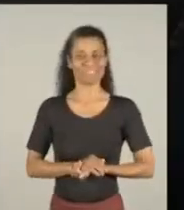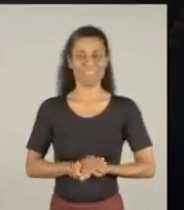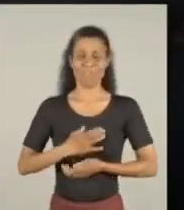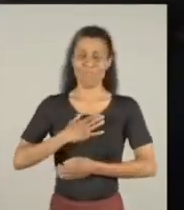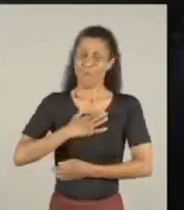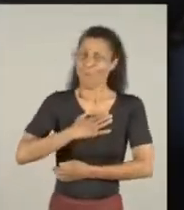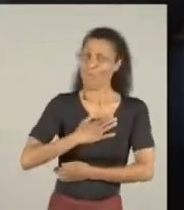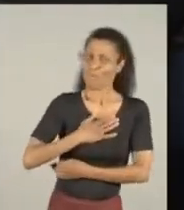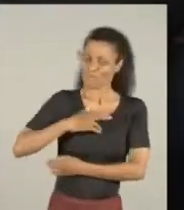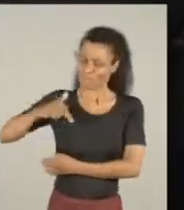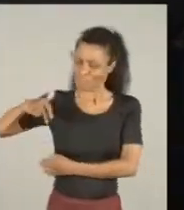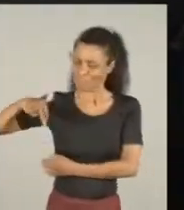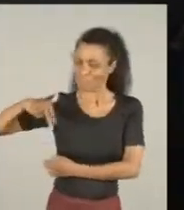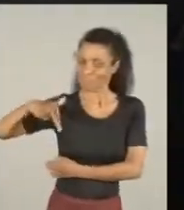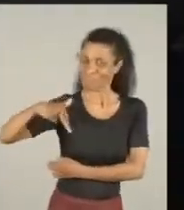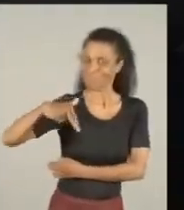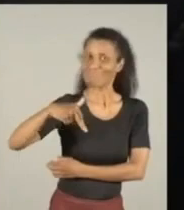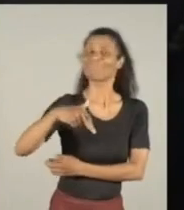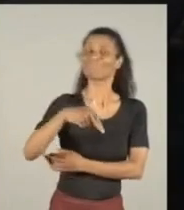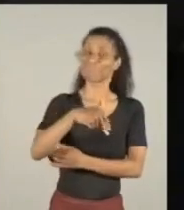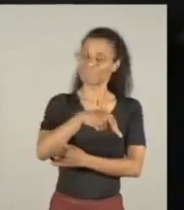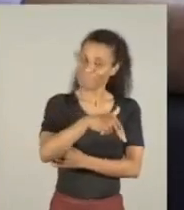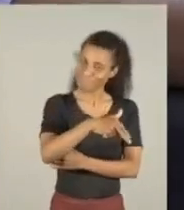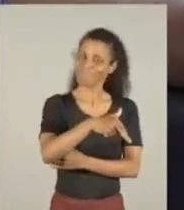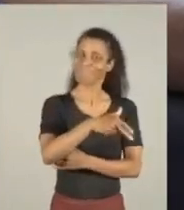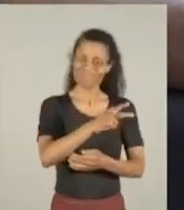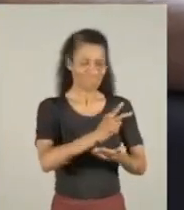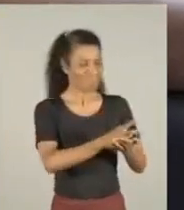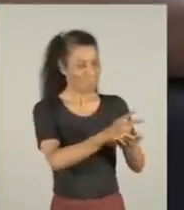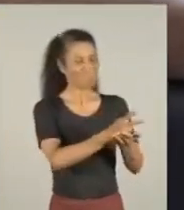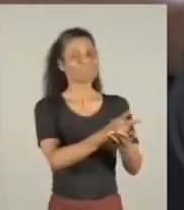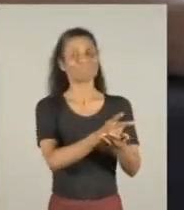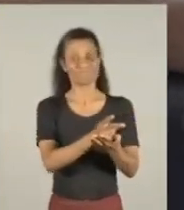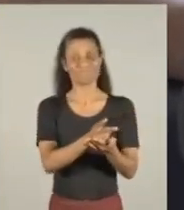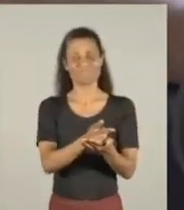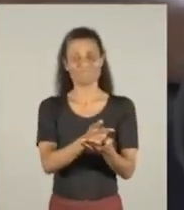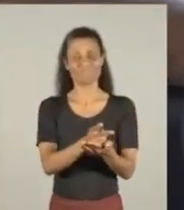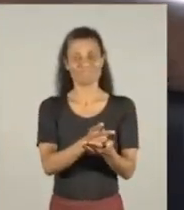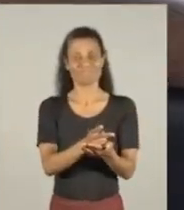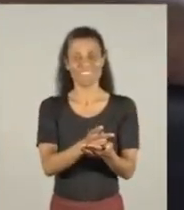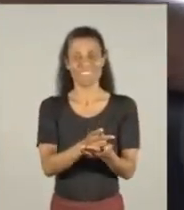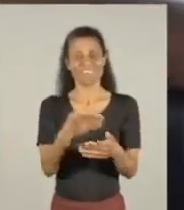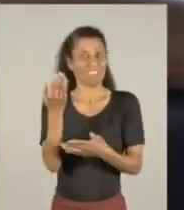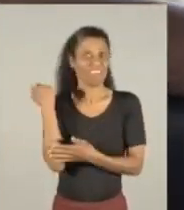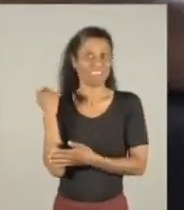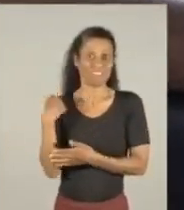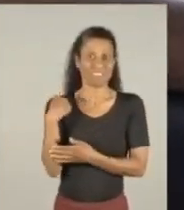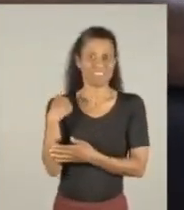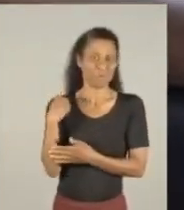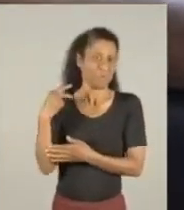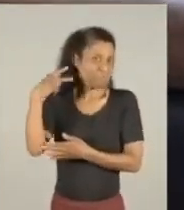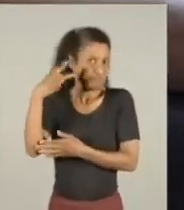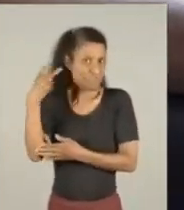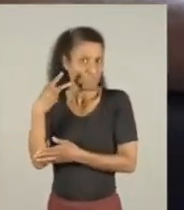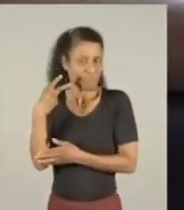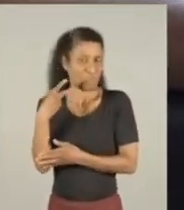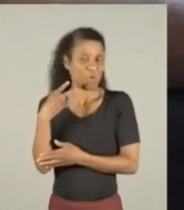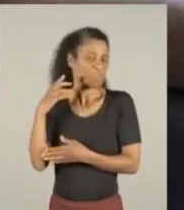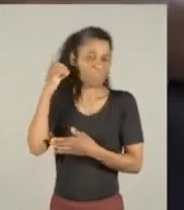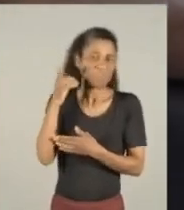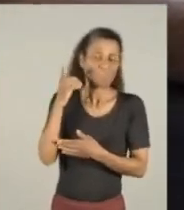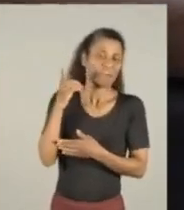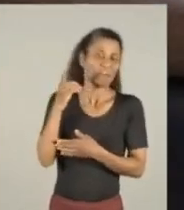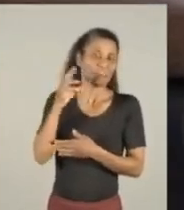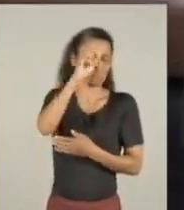Olha, eu gosto de caminhar, eu sou um caminhante e eu geralmente já como vereador, hoje como deputado, vice